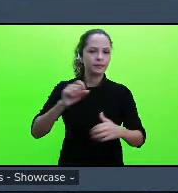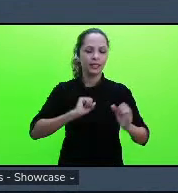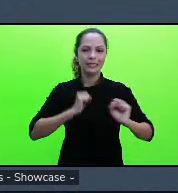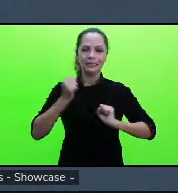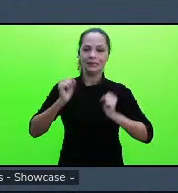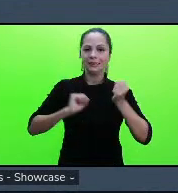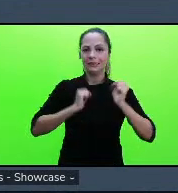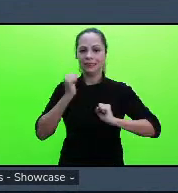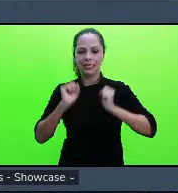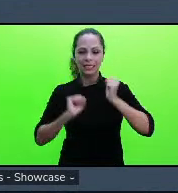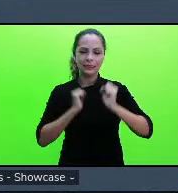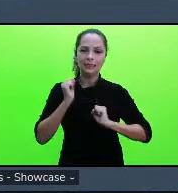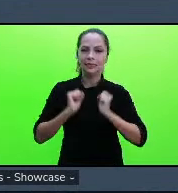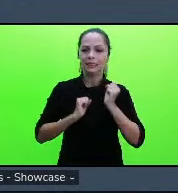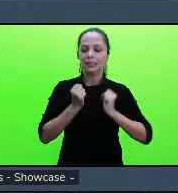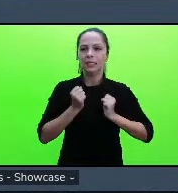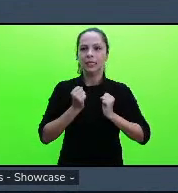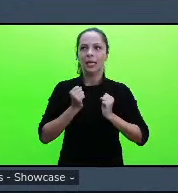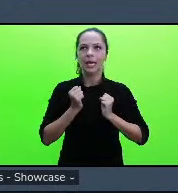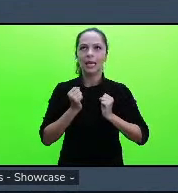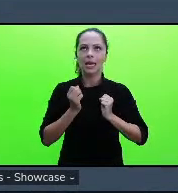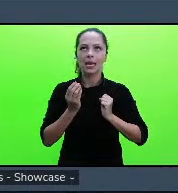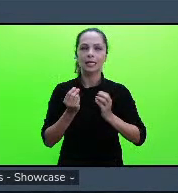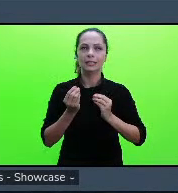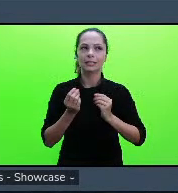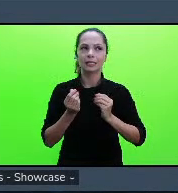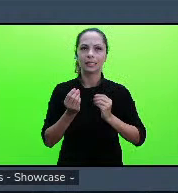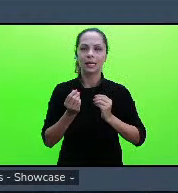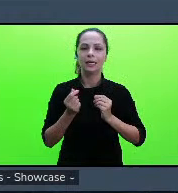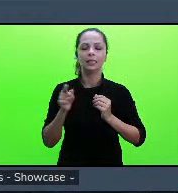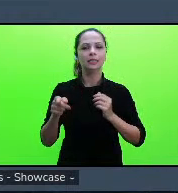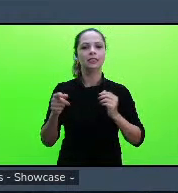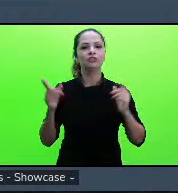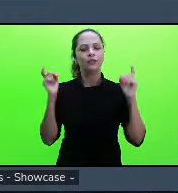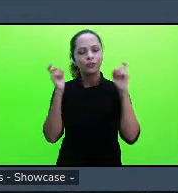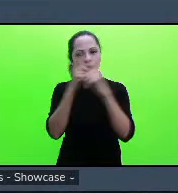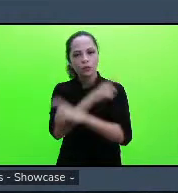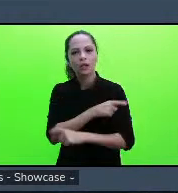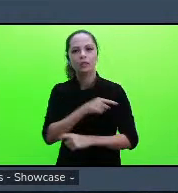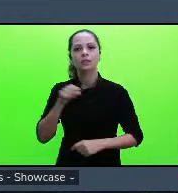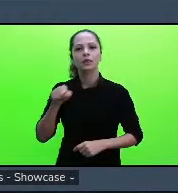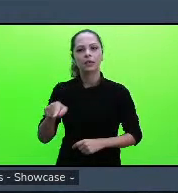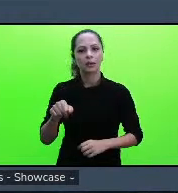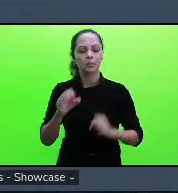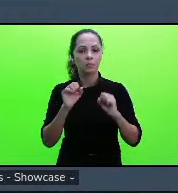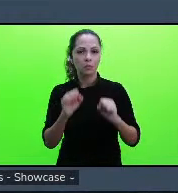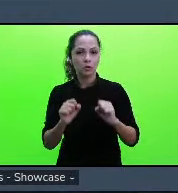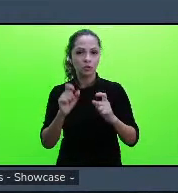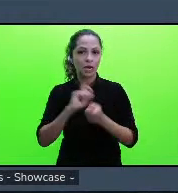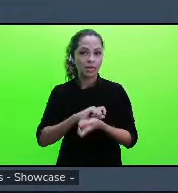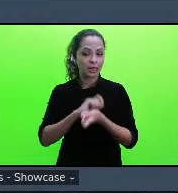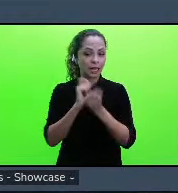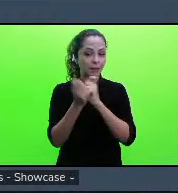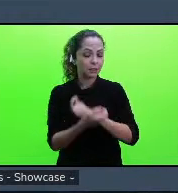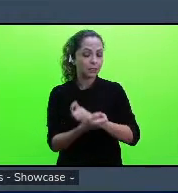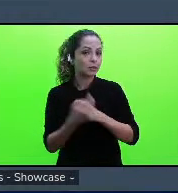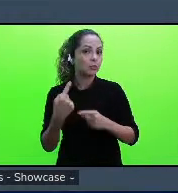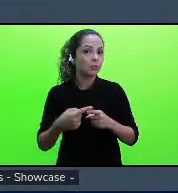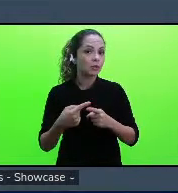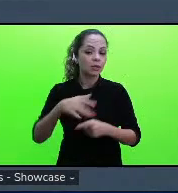essa toda essa dificuldade poderia ser da adaptação do novo ambiente